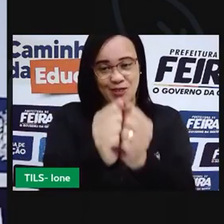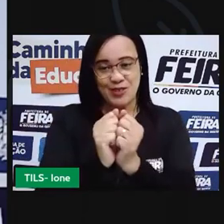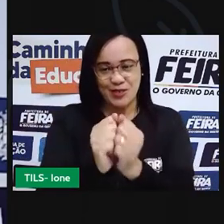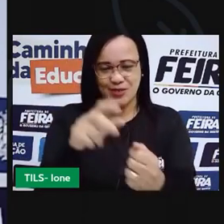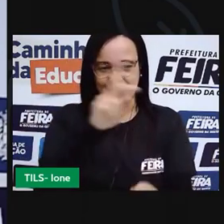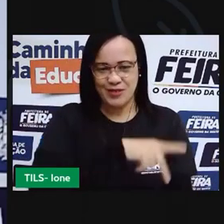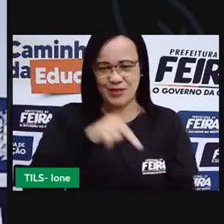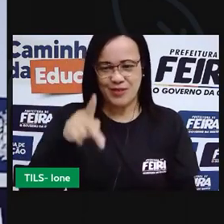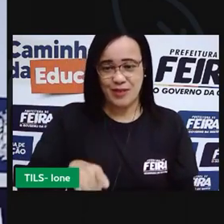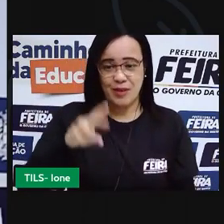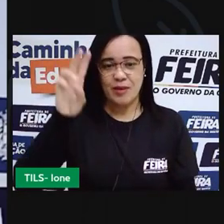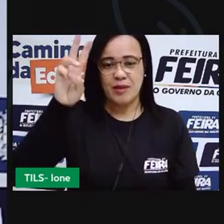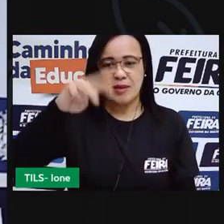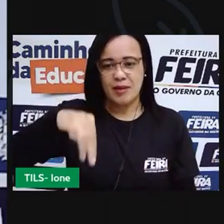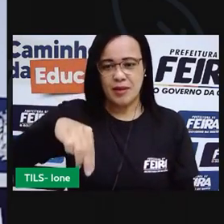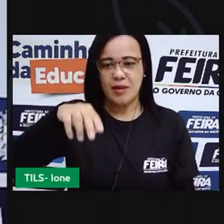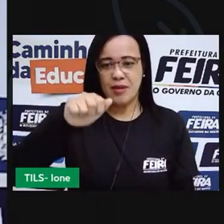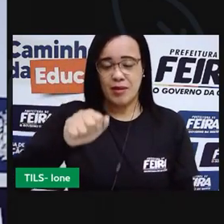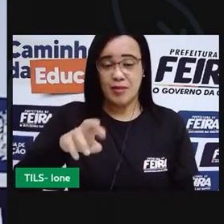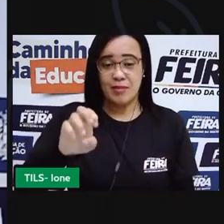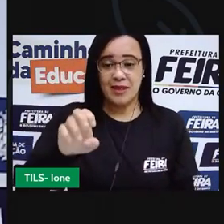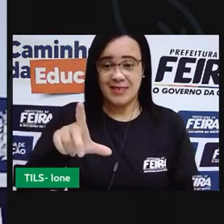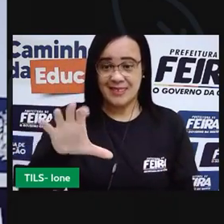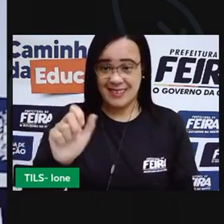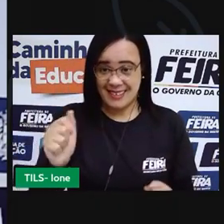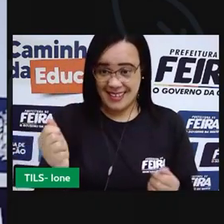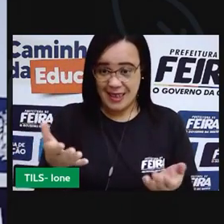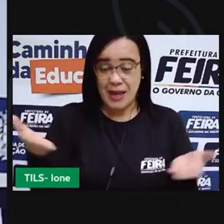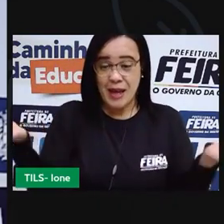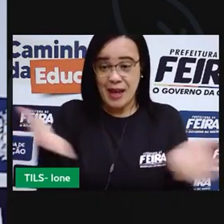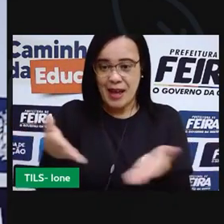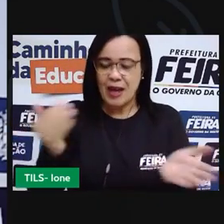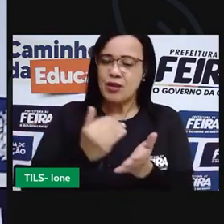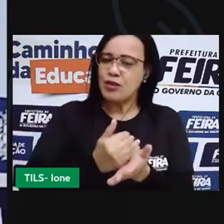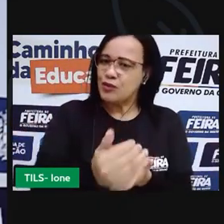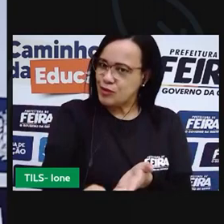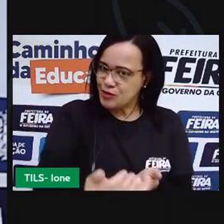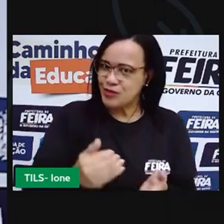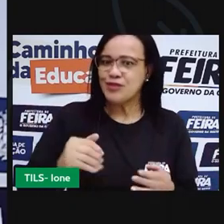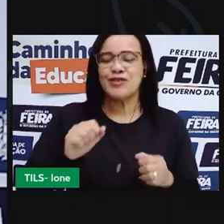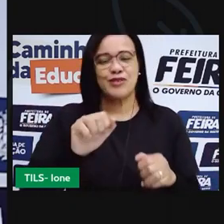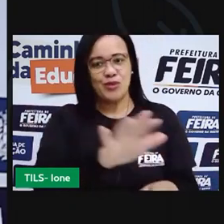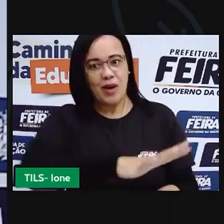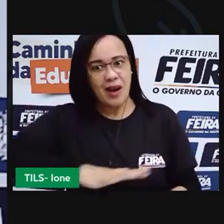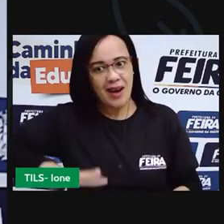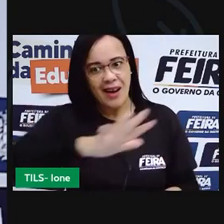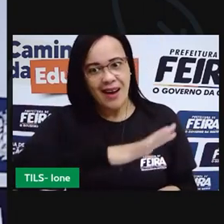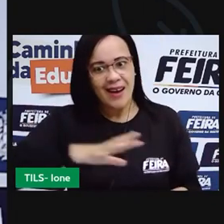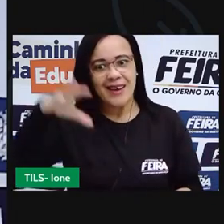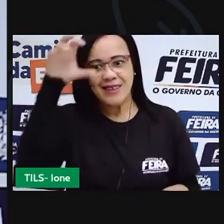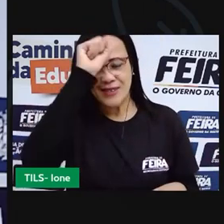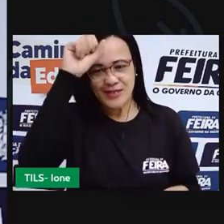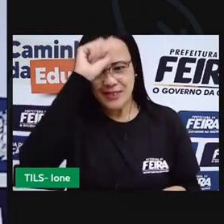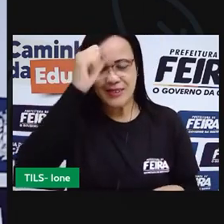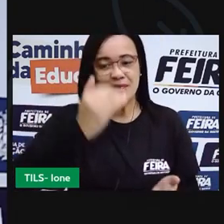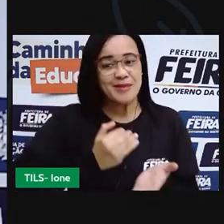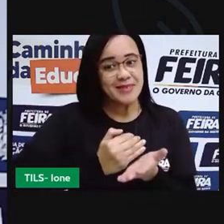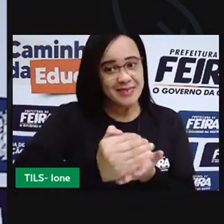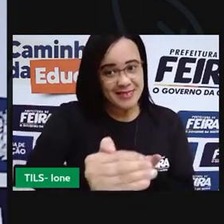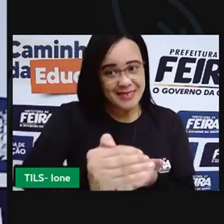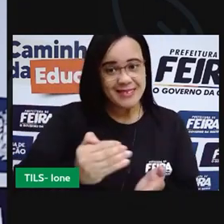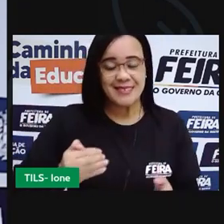-Maceila, agora nós vamos continuar com outra área do conhecimento, nós vamos dar sequência com a aula de